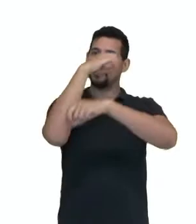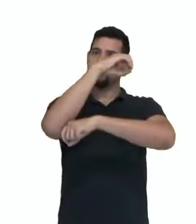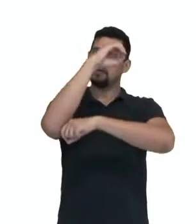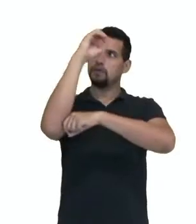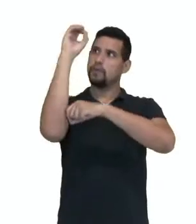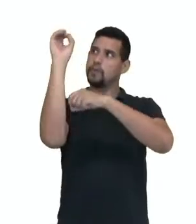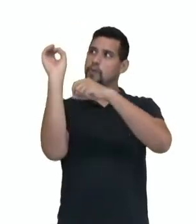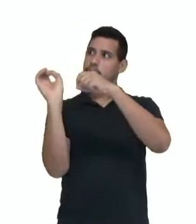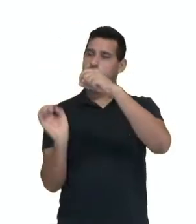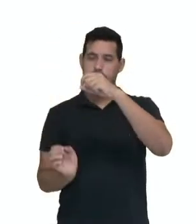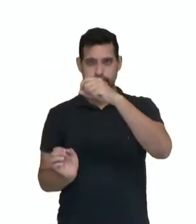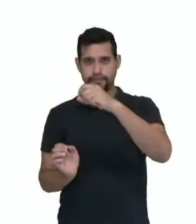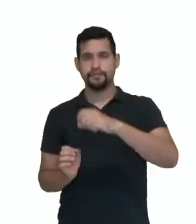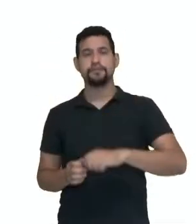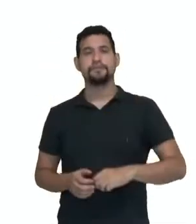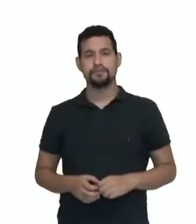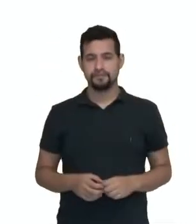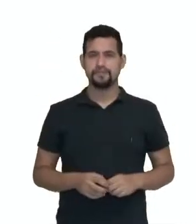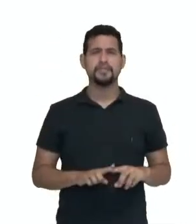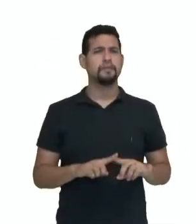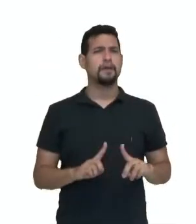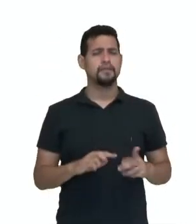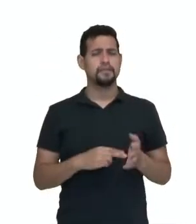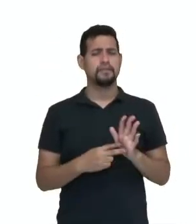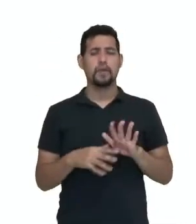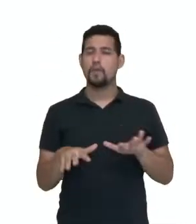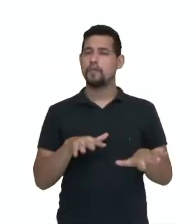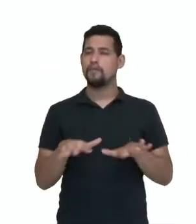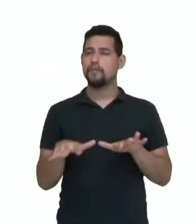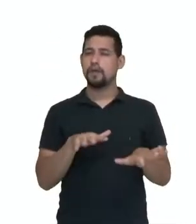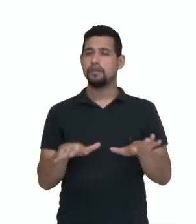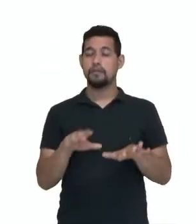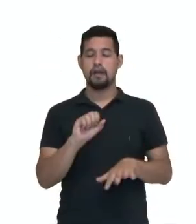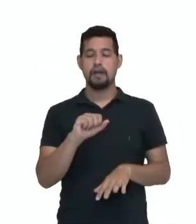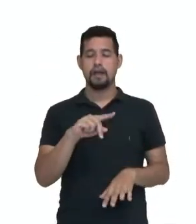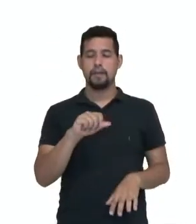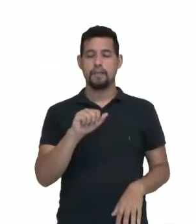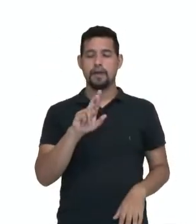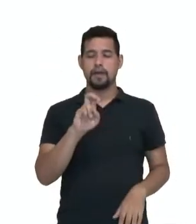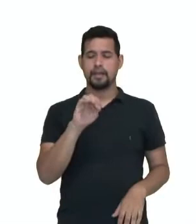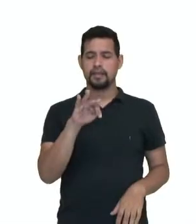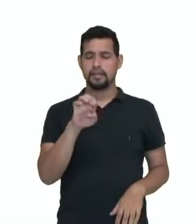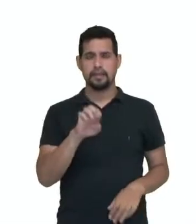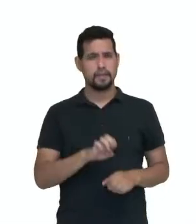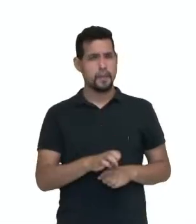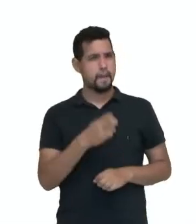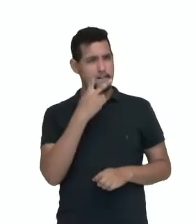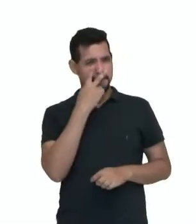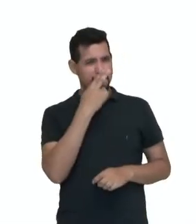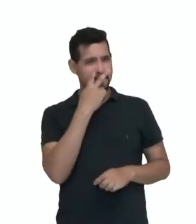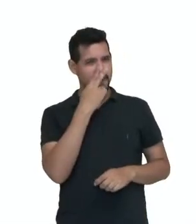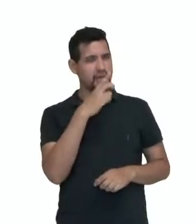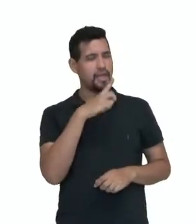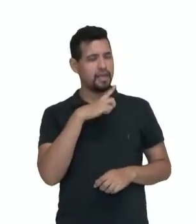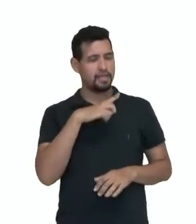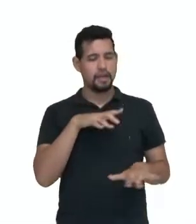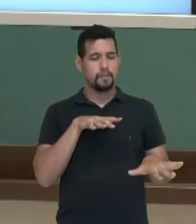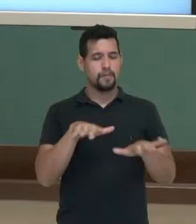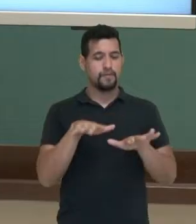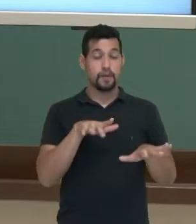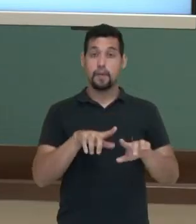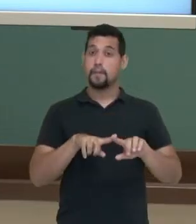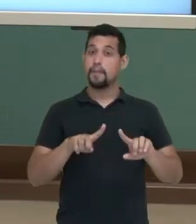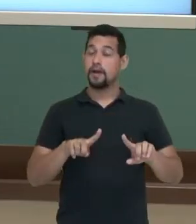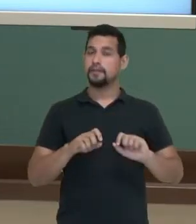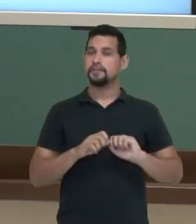põe no lado oeste. Mas é um movimento aparente. Parece que ele está se movimentando. Mas